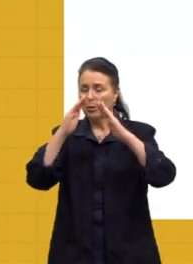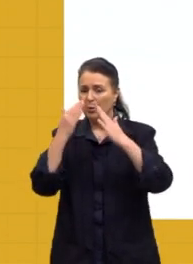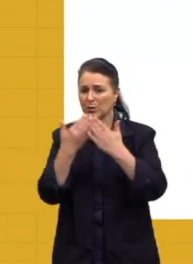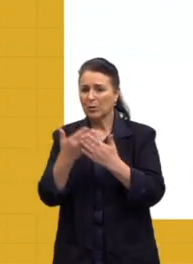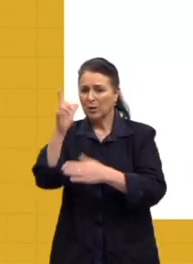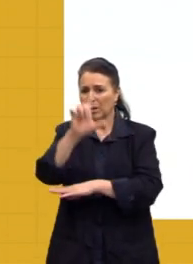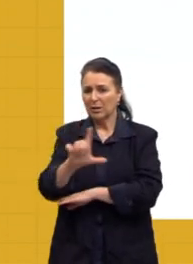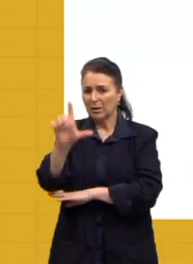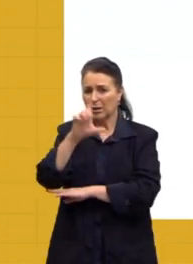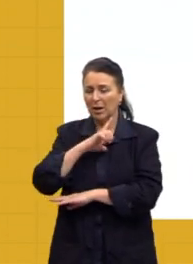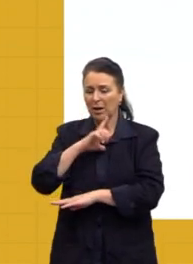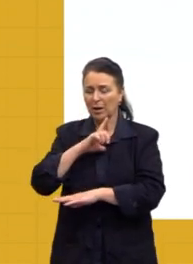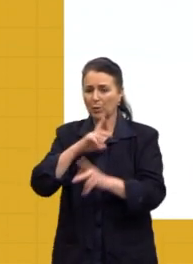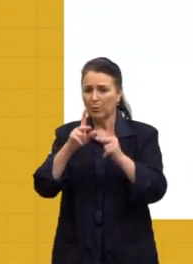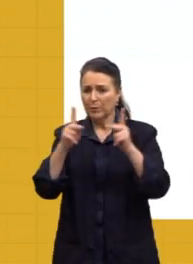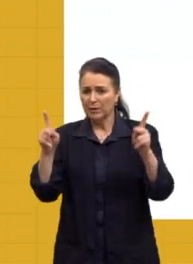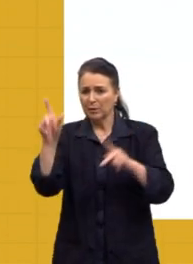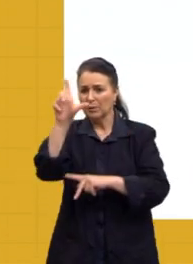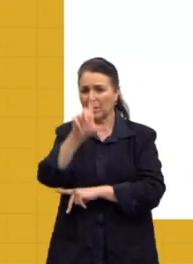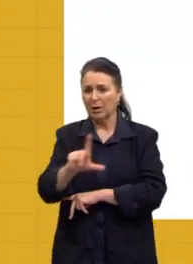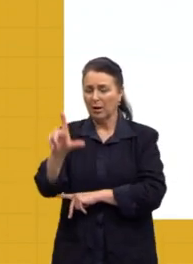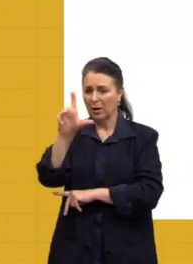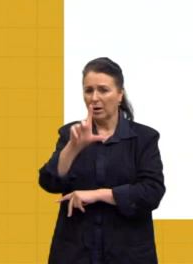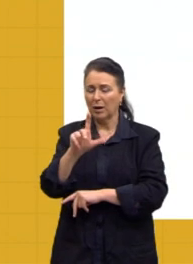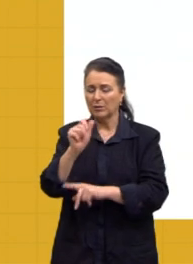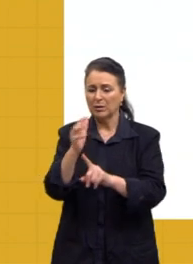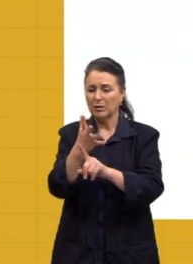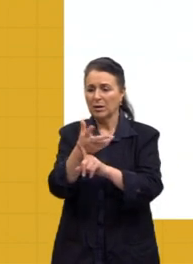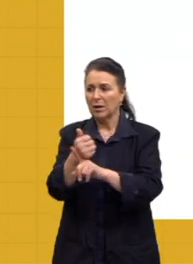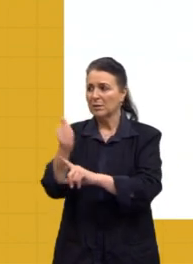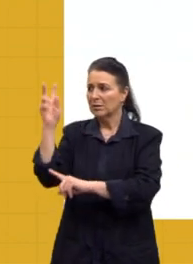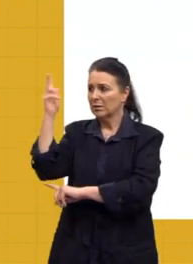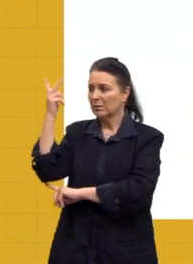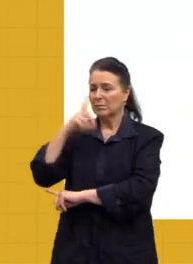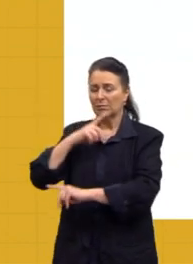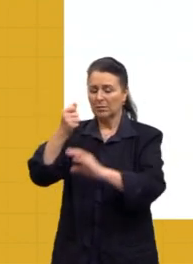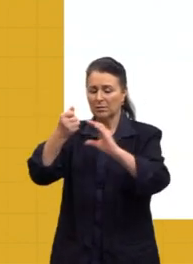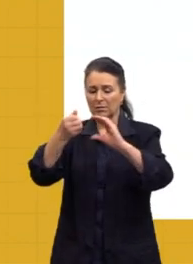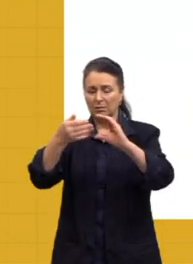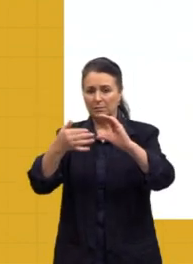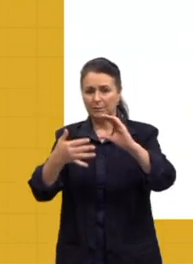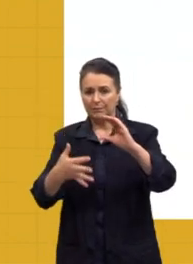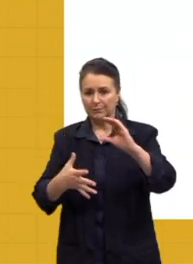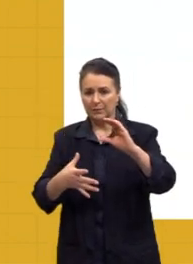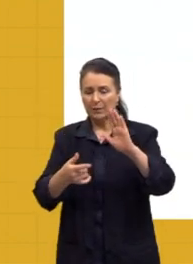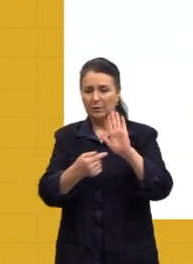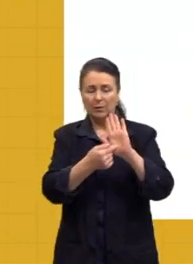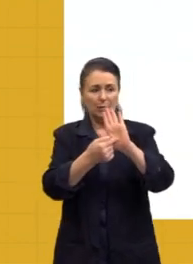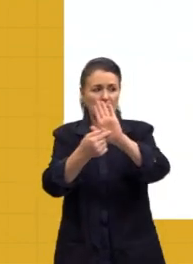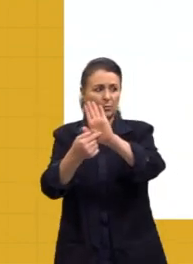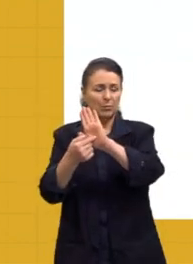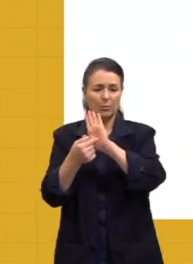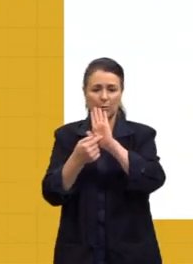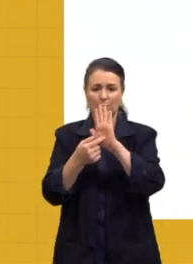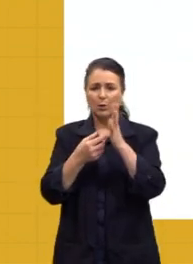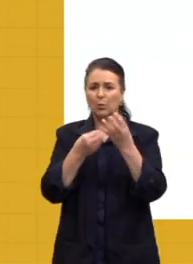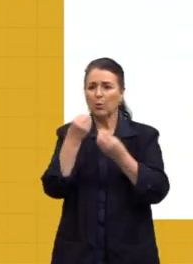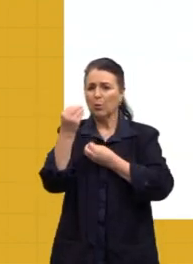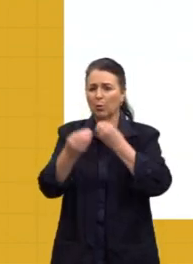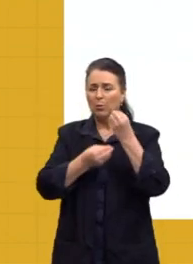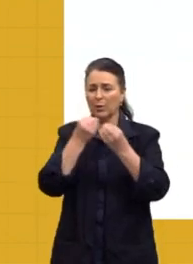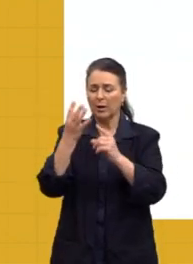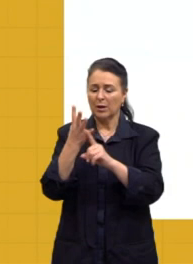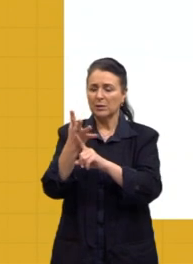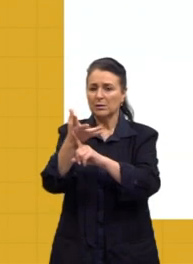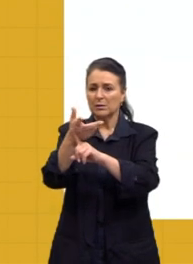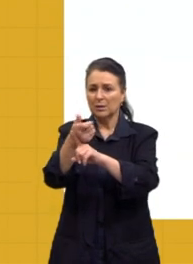todo momento da literatura, das artes, da história, nós temos o quê? Características que denotam, né, como que é essa arte,